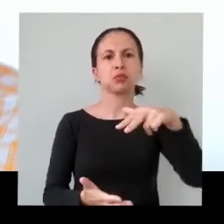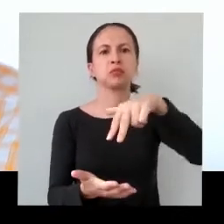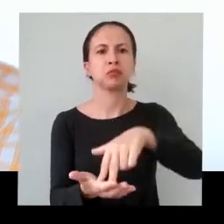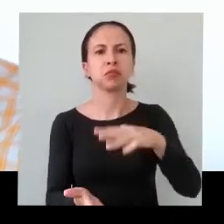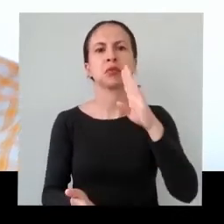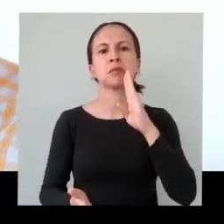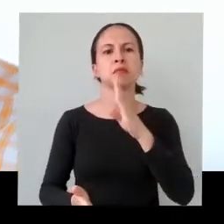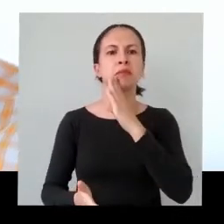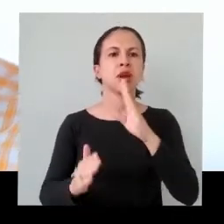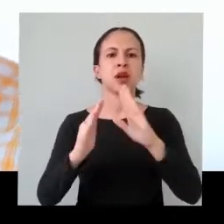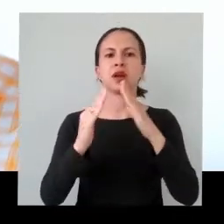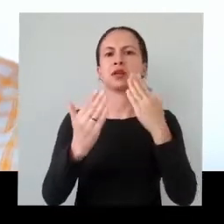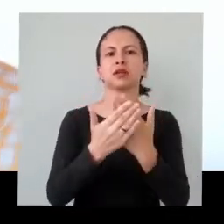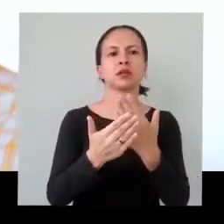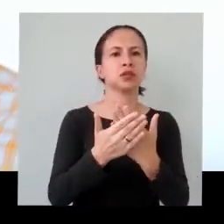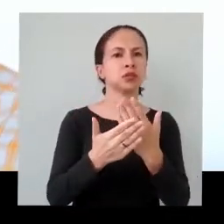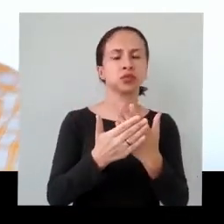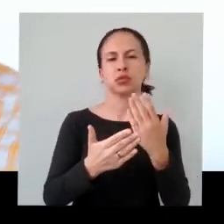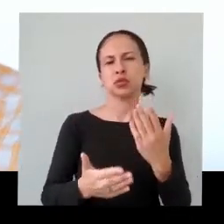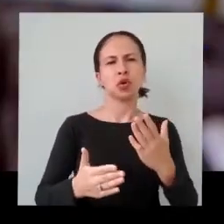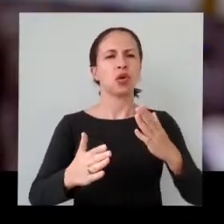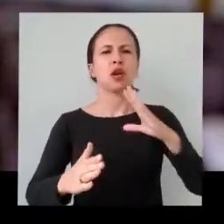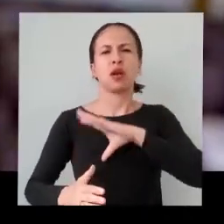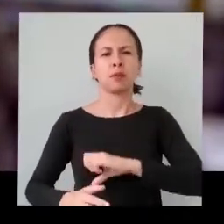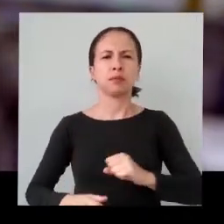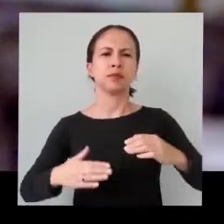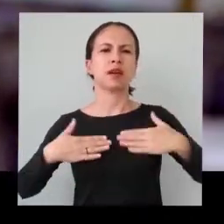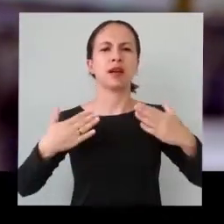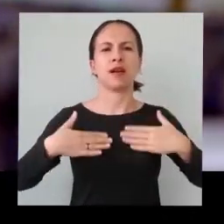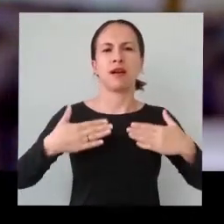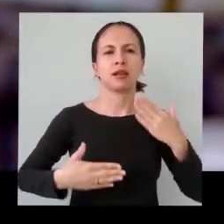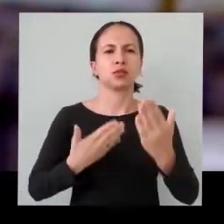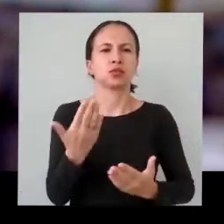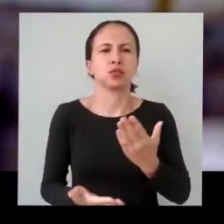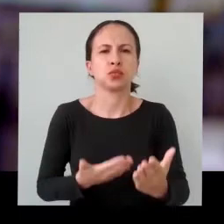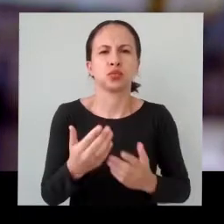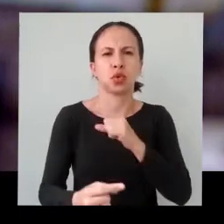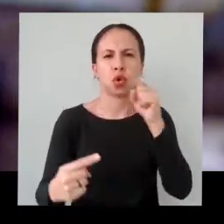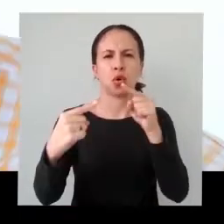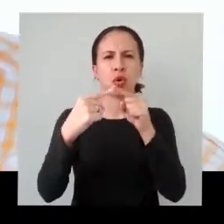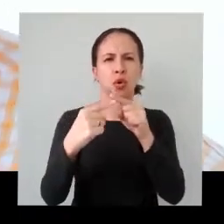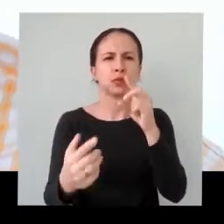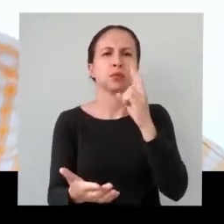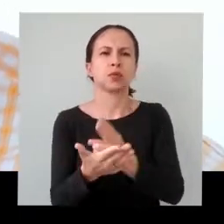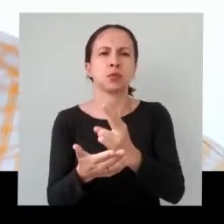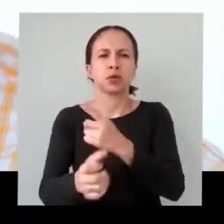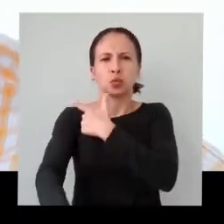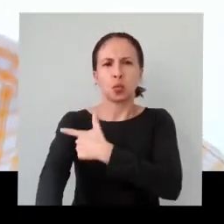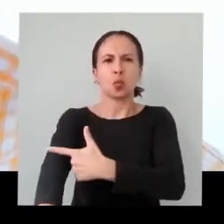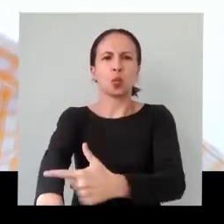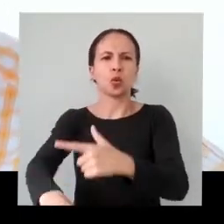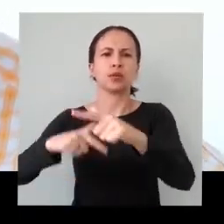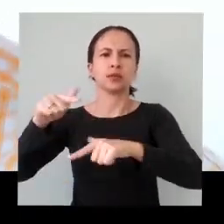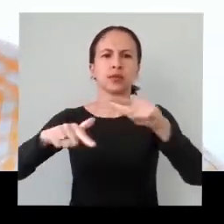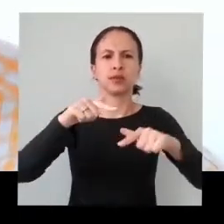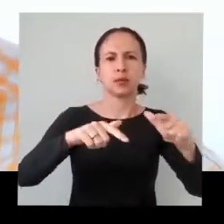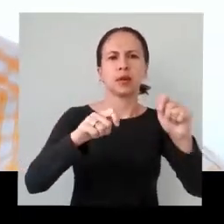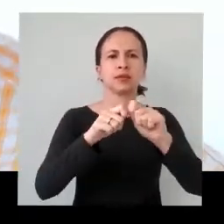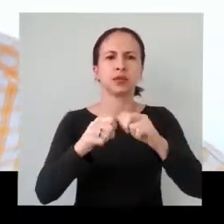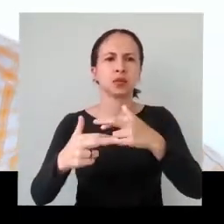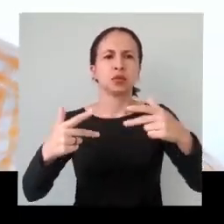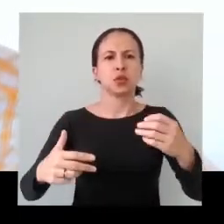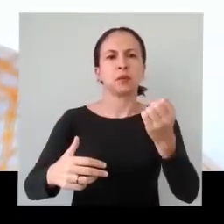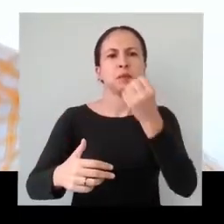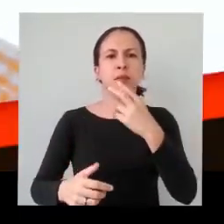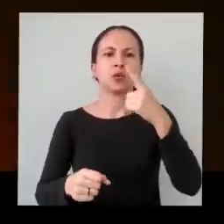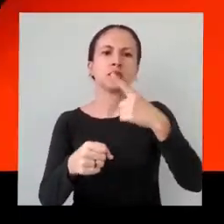sinaleiro, na porta, nos bares, nas escolas, com entusiasmo, amor, dedicação e com o mesmo propósito, da honestidade e do trabalho